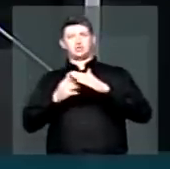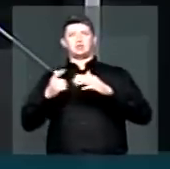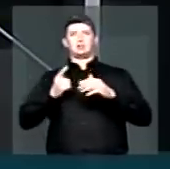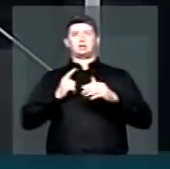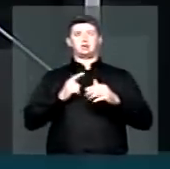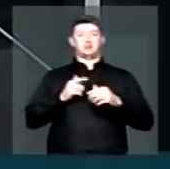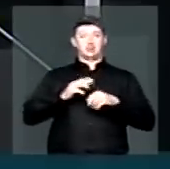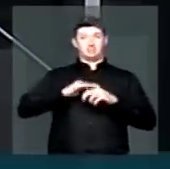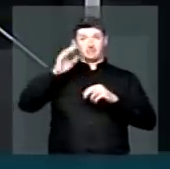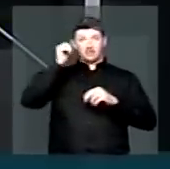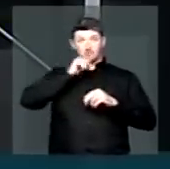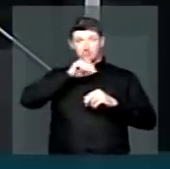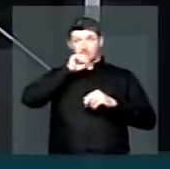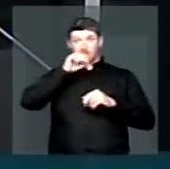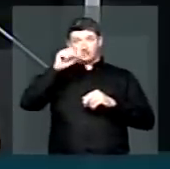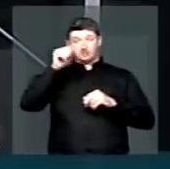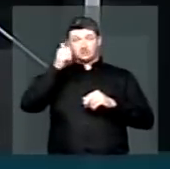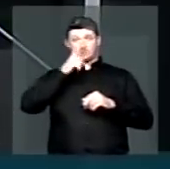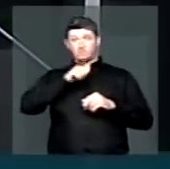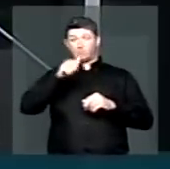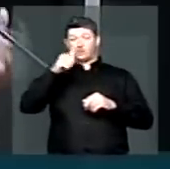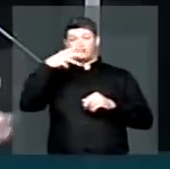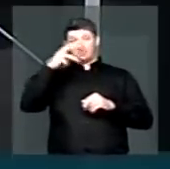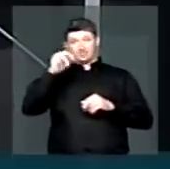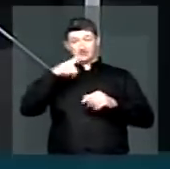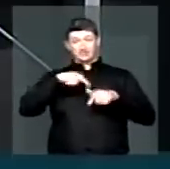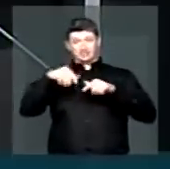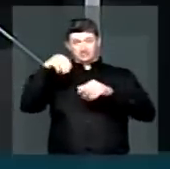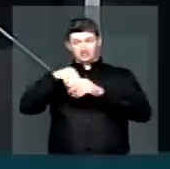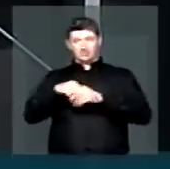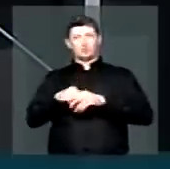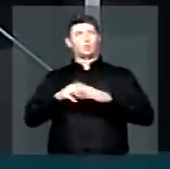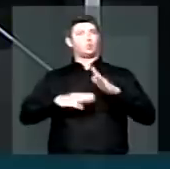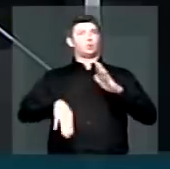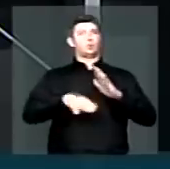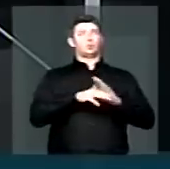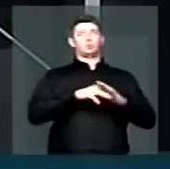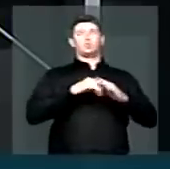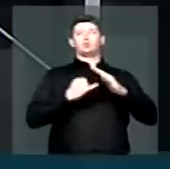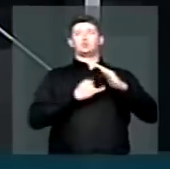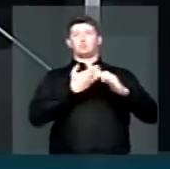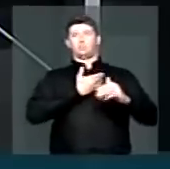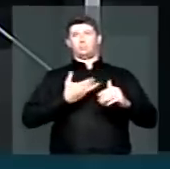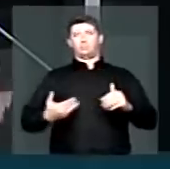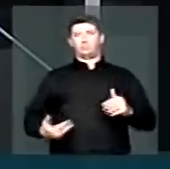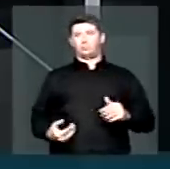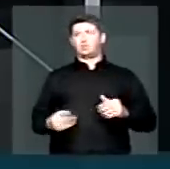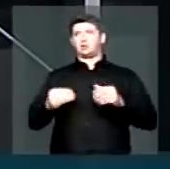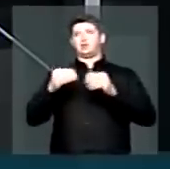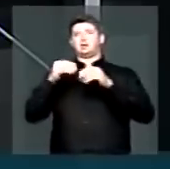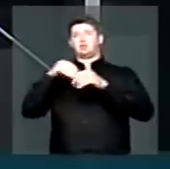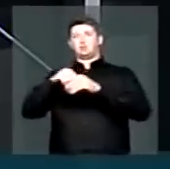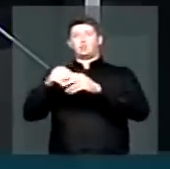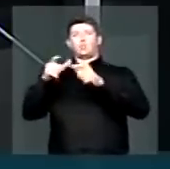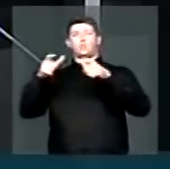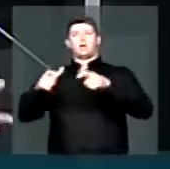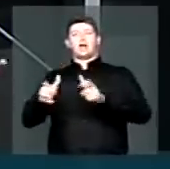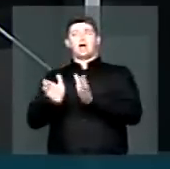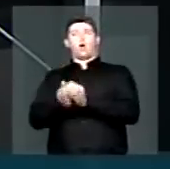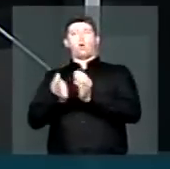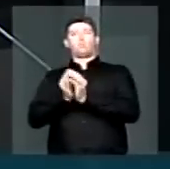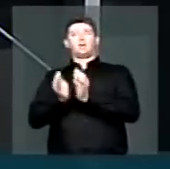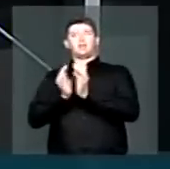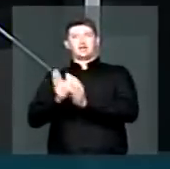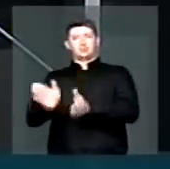de 30 mulheres, creches em todos os órgãos públicos, creches nas comunidades mais carentes que